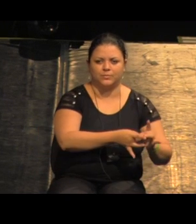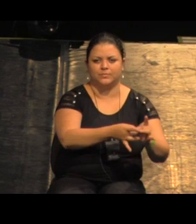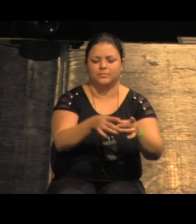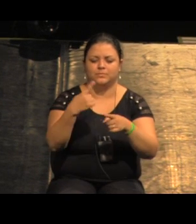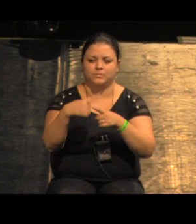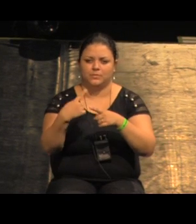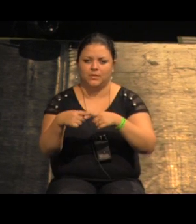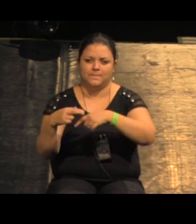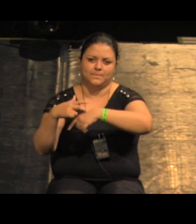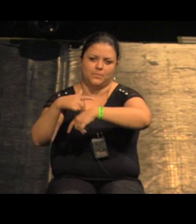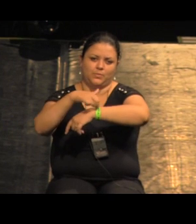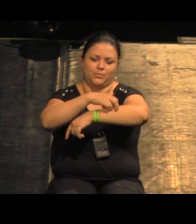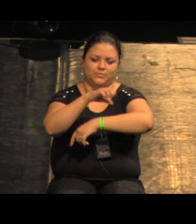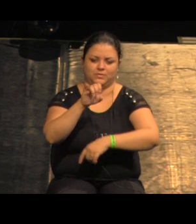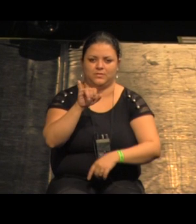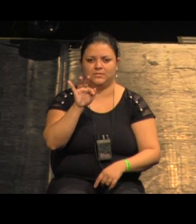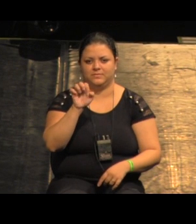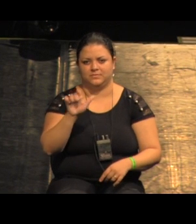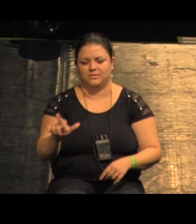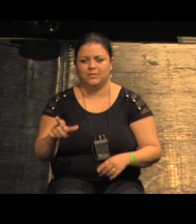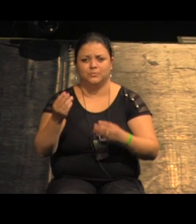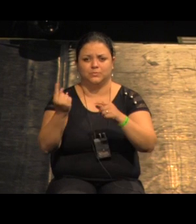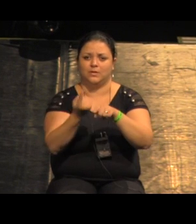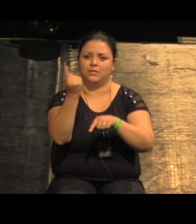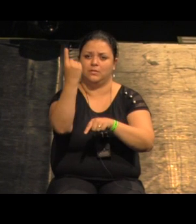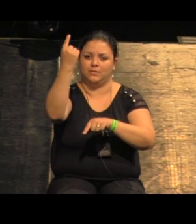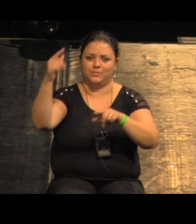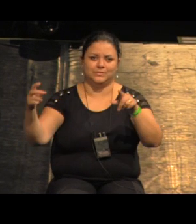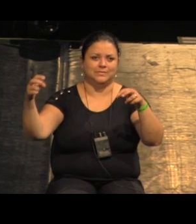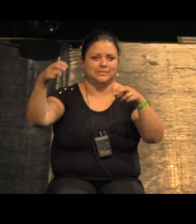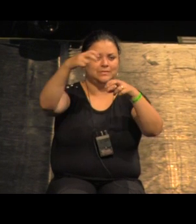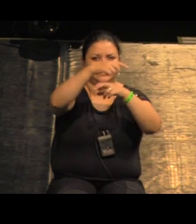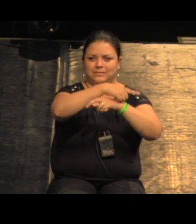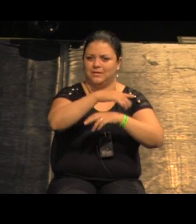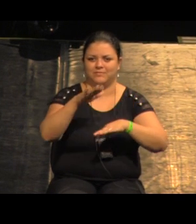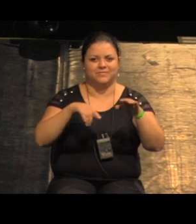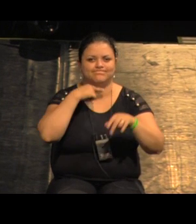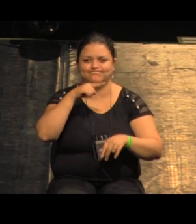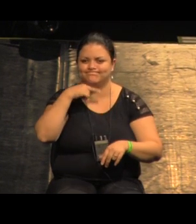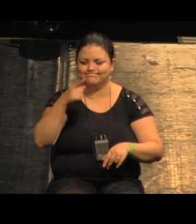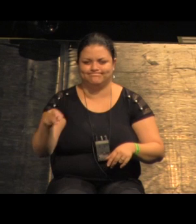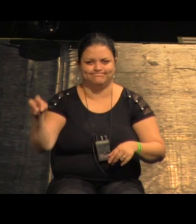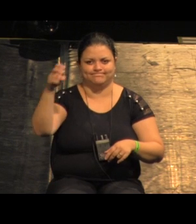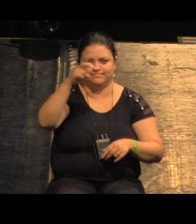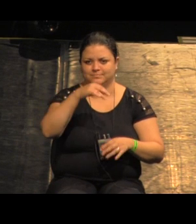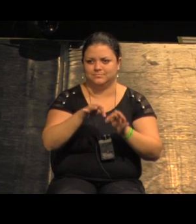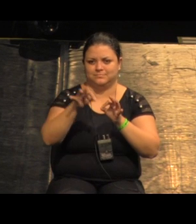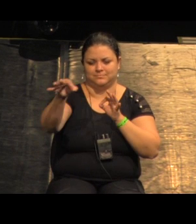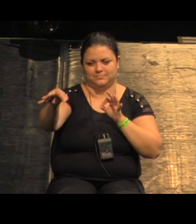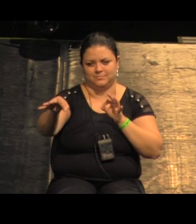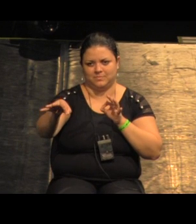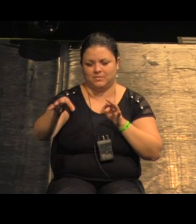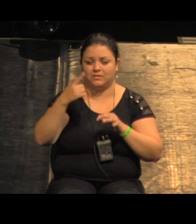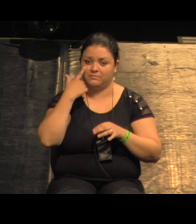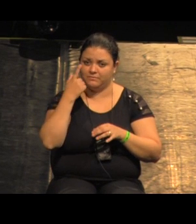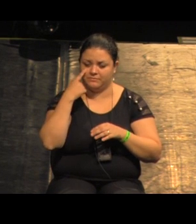que a ponte do Eiffel é muito alta ela inviabiliza uma relação de pedestre mais próxima e essa ponte é baixa como